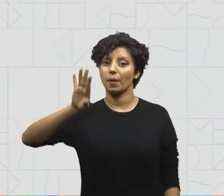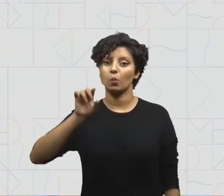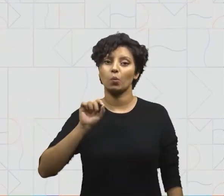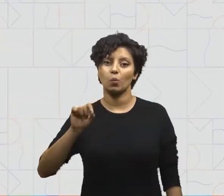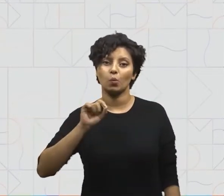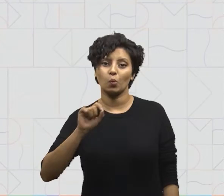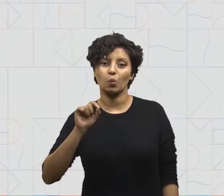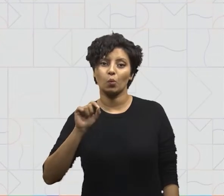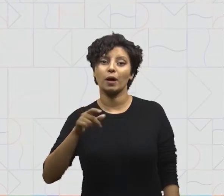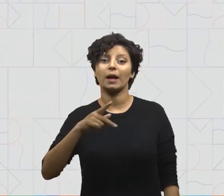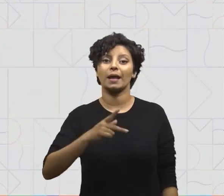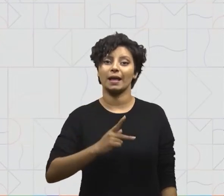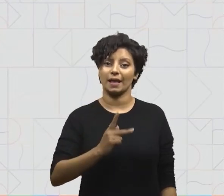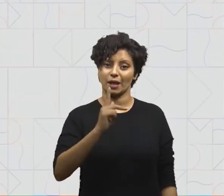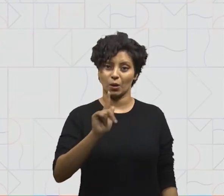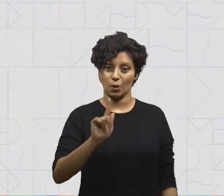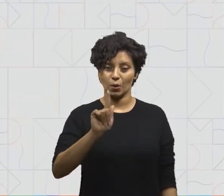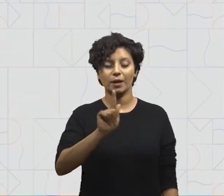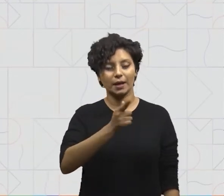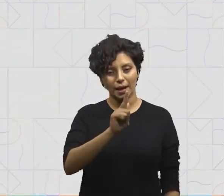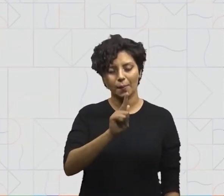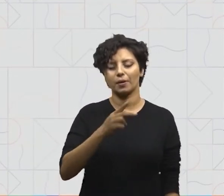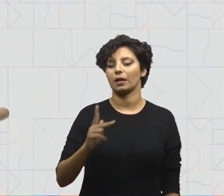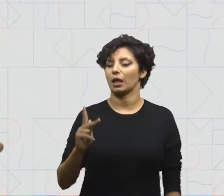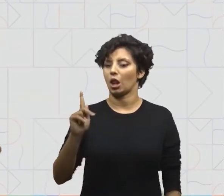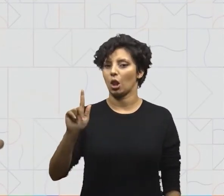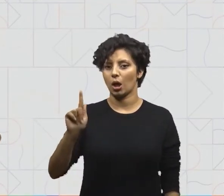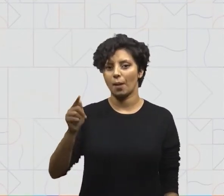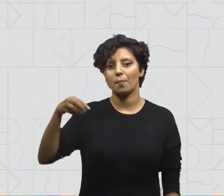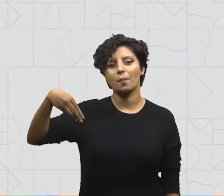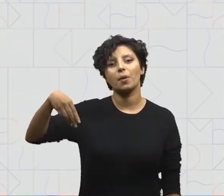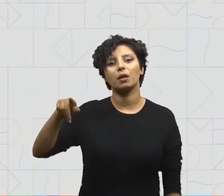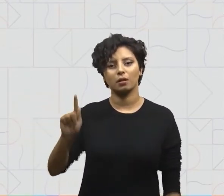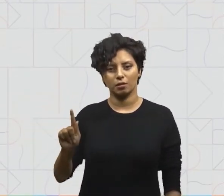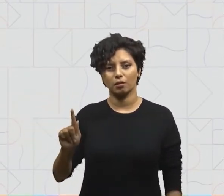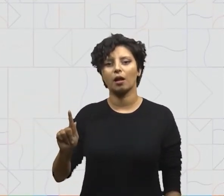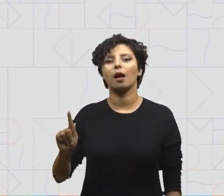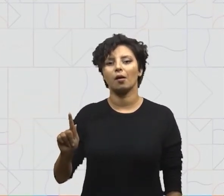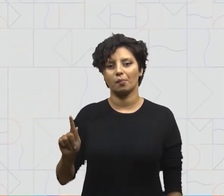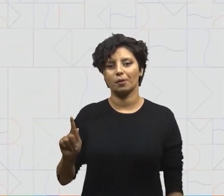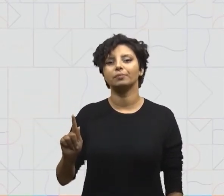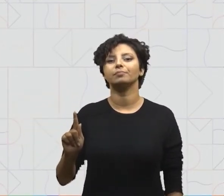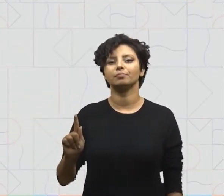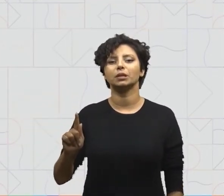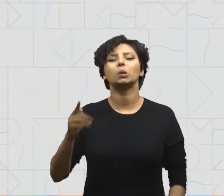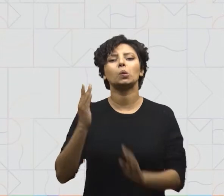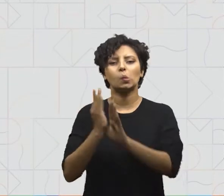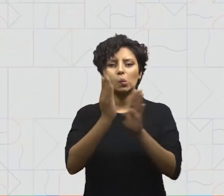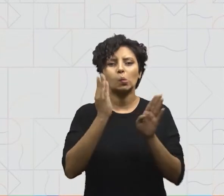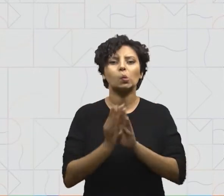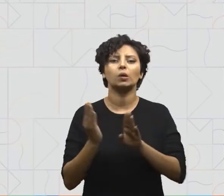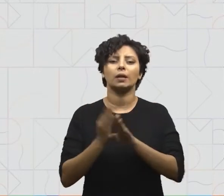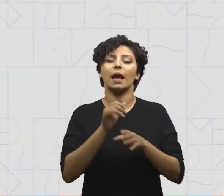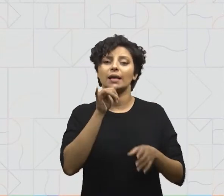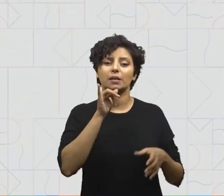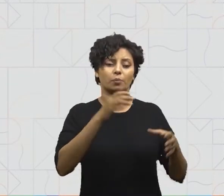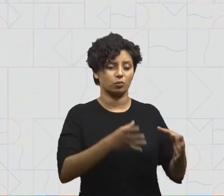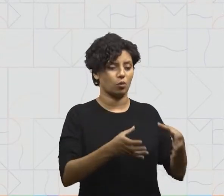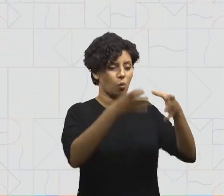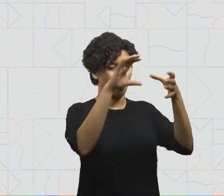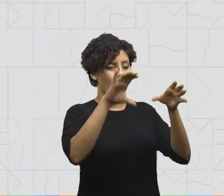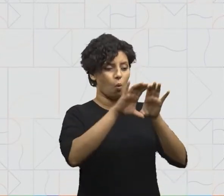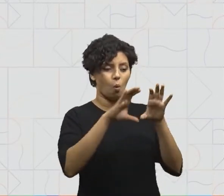são o quilograma, o grama e o miligrama, reconhecendo-as em leituras de rótulos,